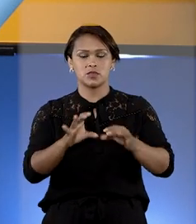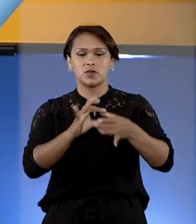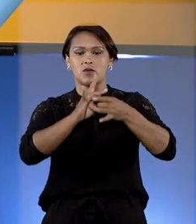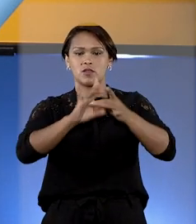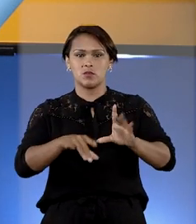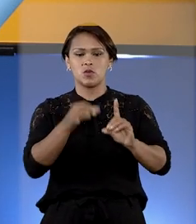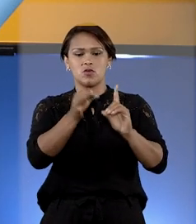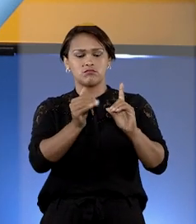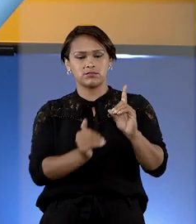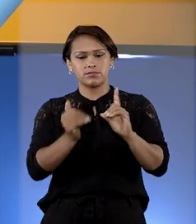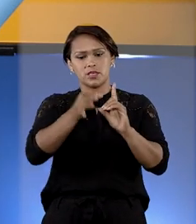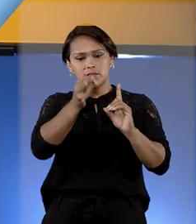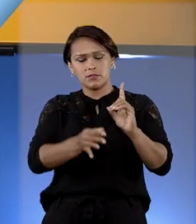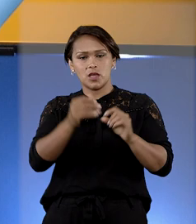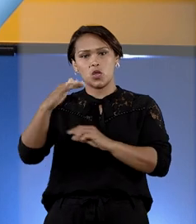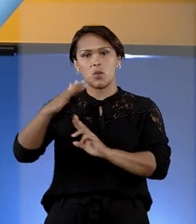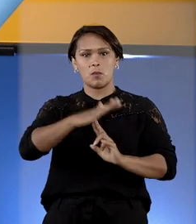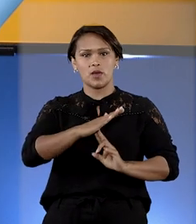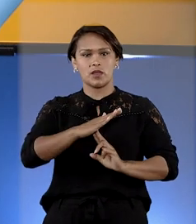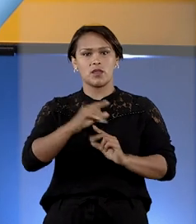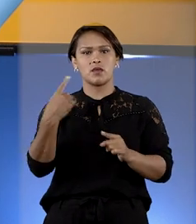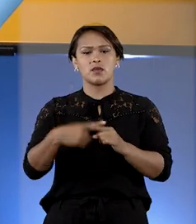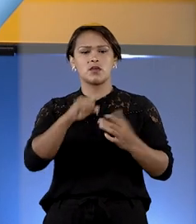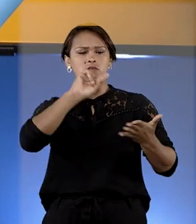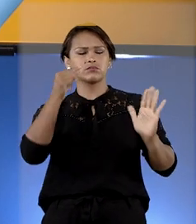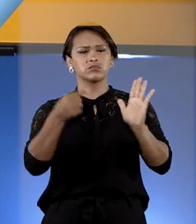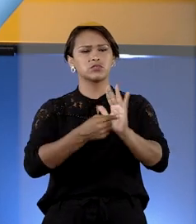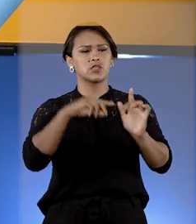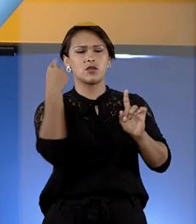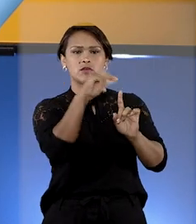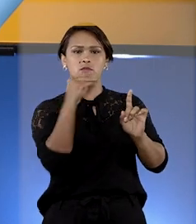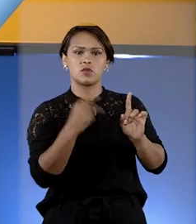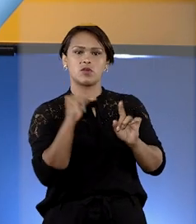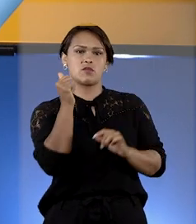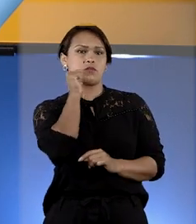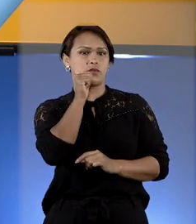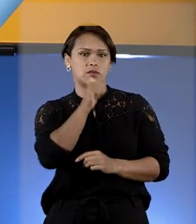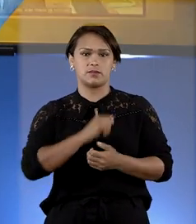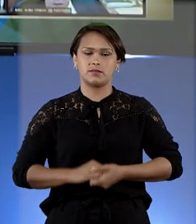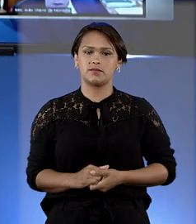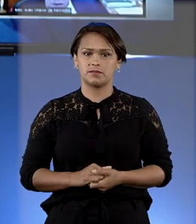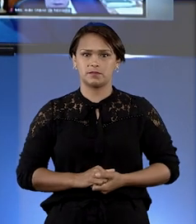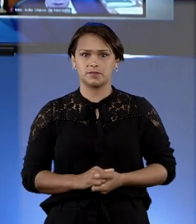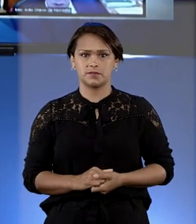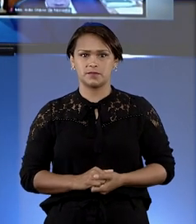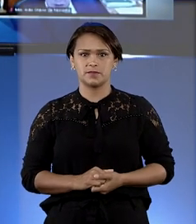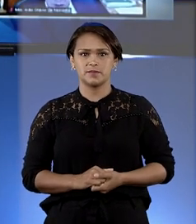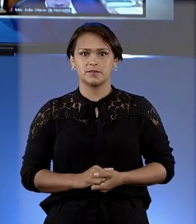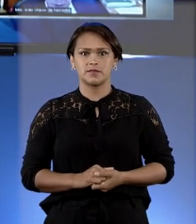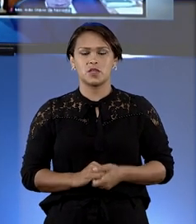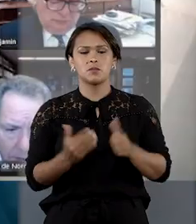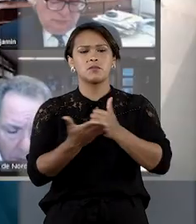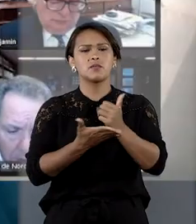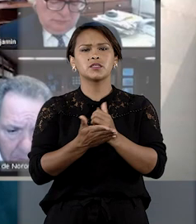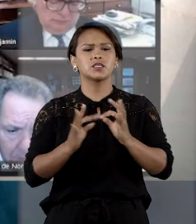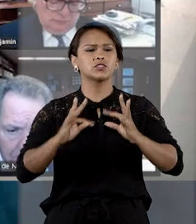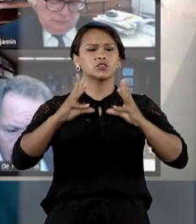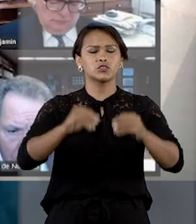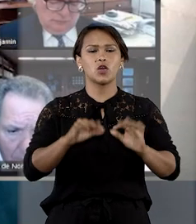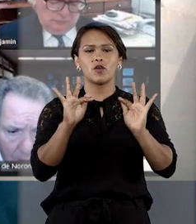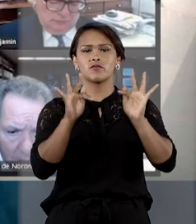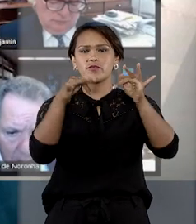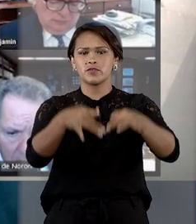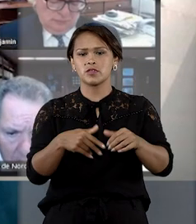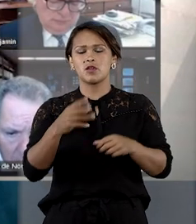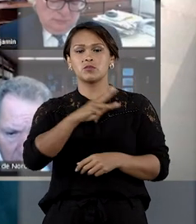absolveu um desembargador do Paraná acusado de lesão corporal. Com base nas alegações